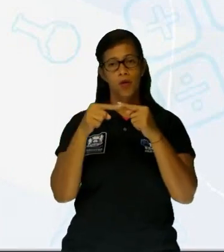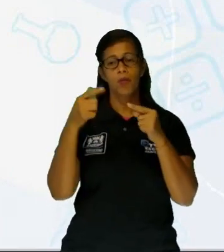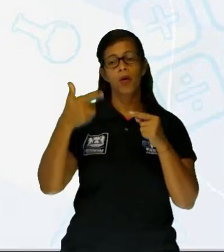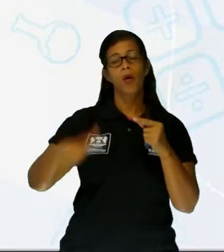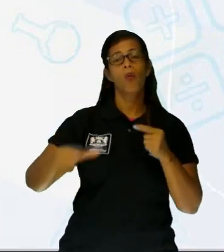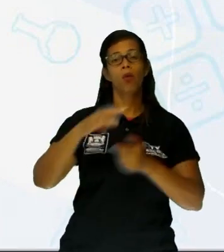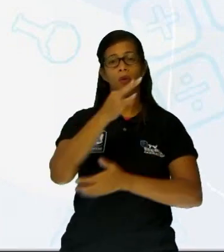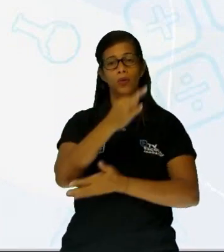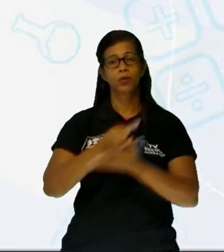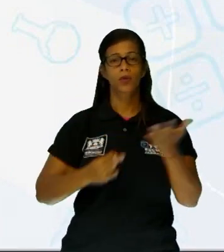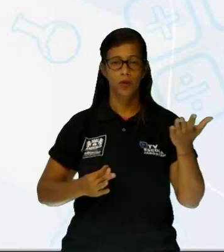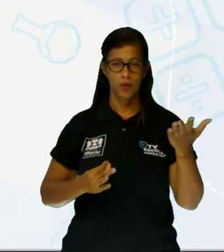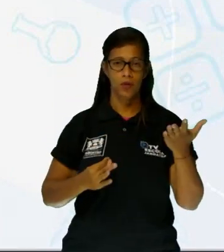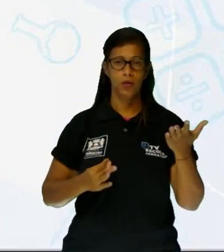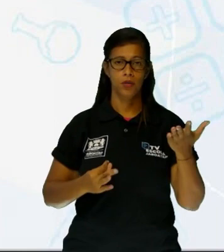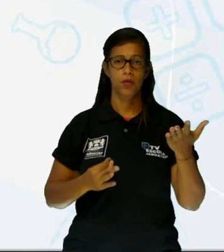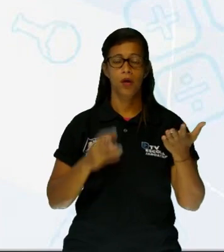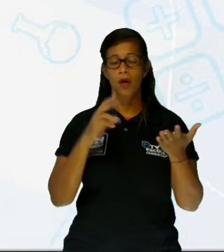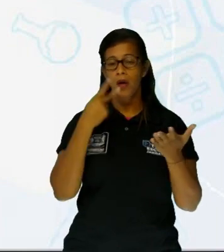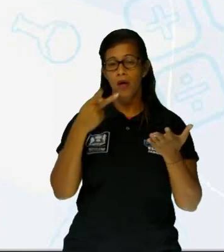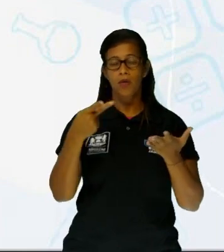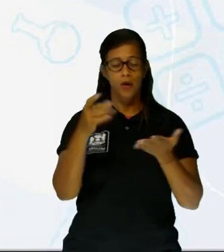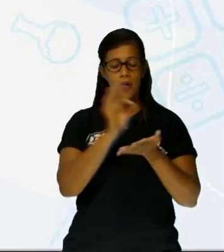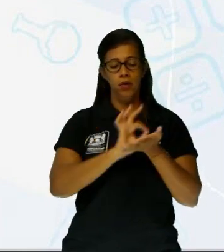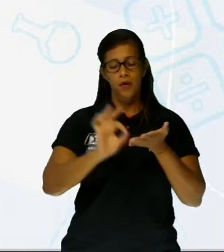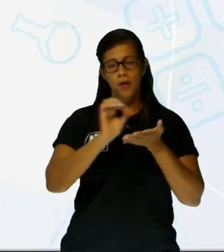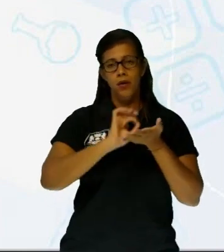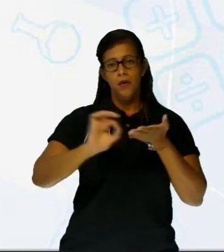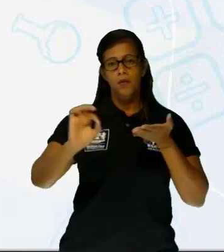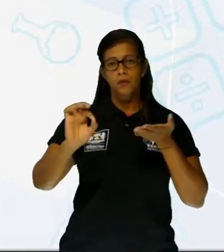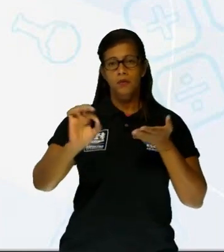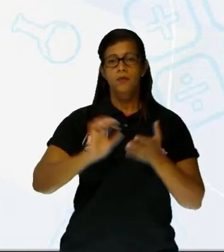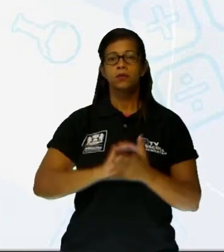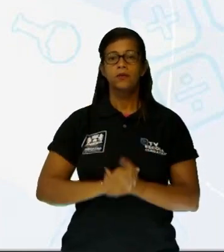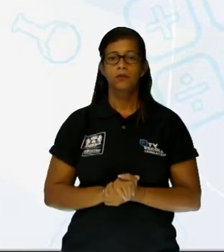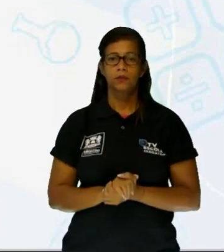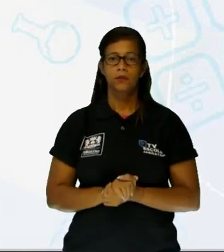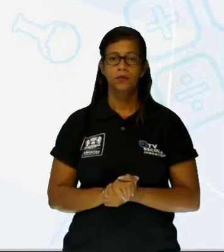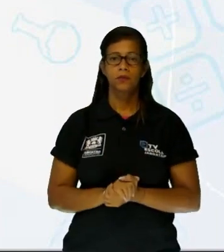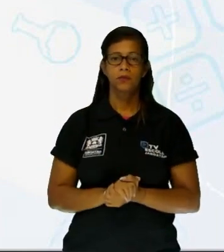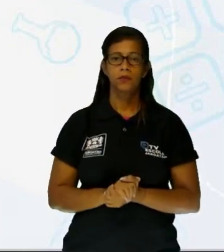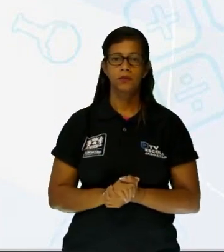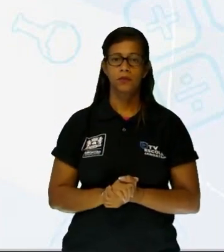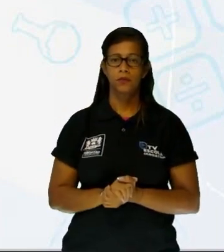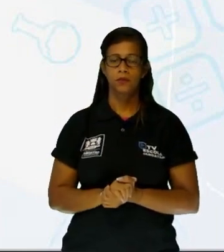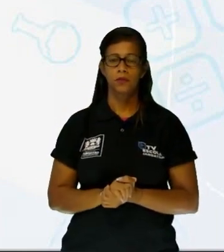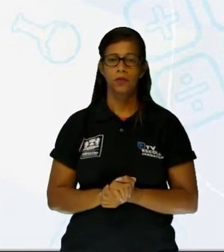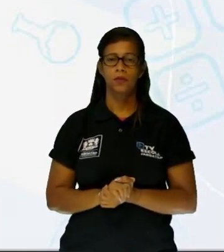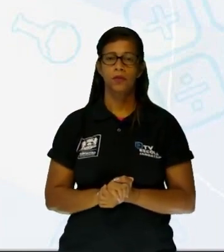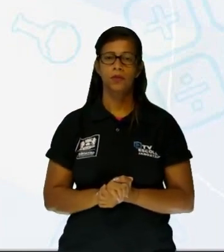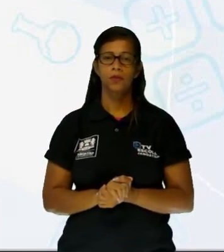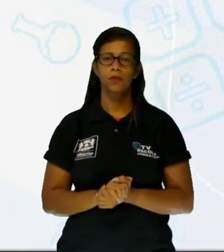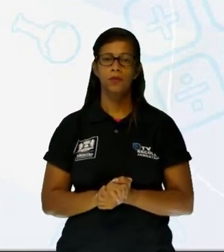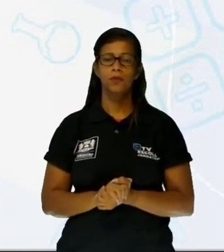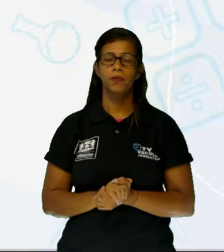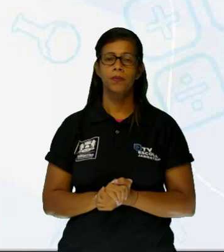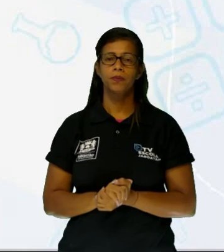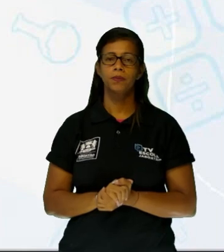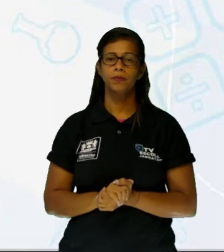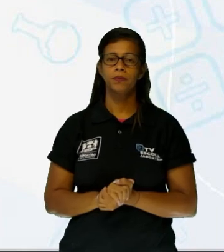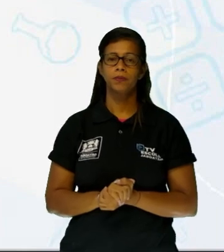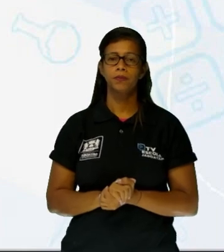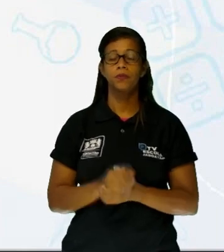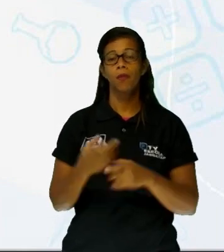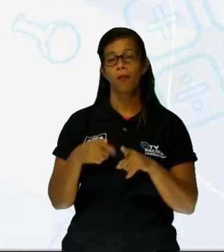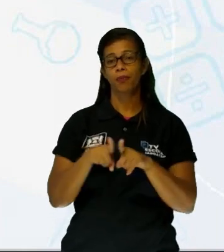do Shakespeare, né? Que é o texto de Henrique VI, que é uma outra obra de Shakespeare que traz para a reportagem dele. E o